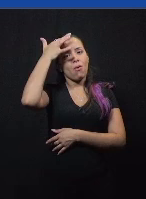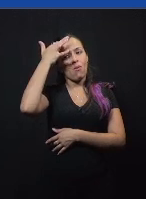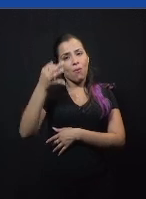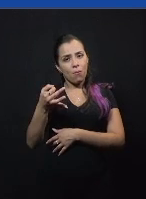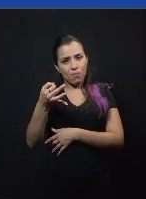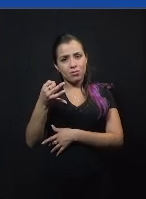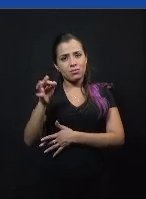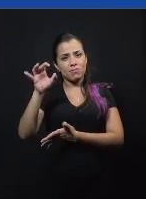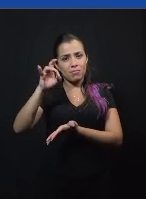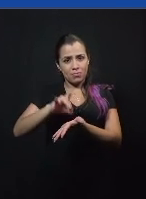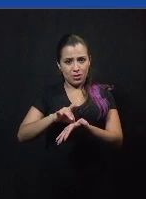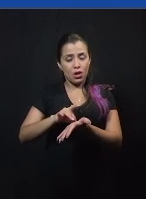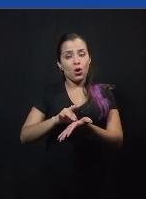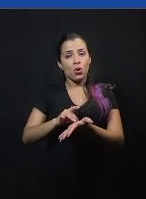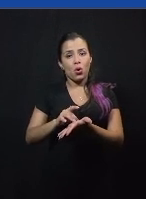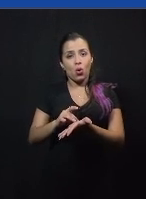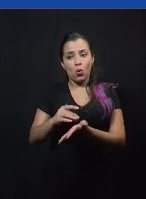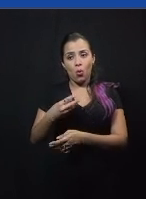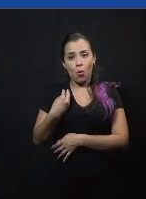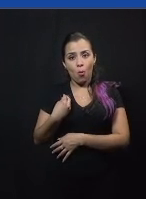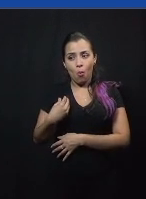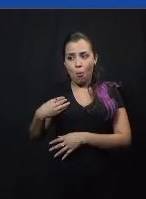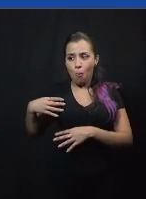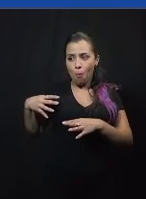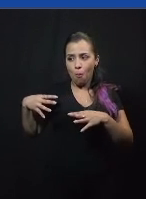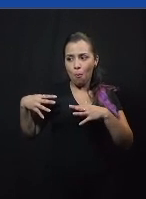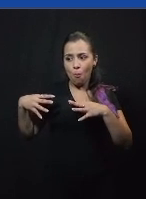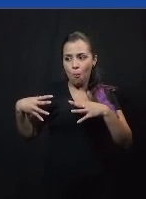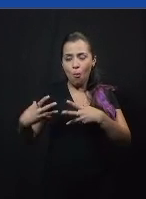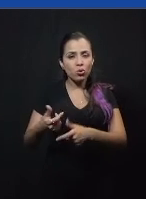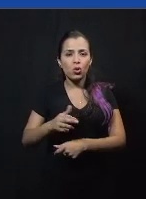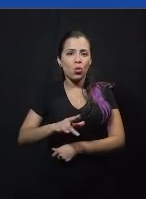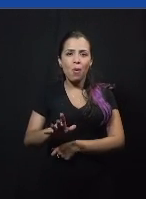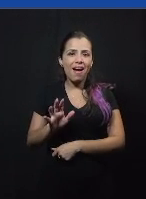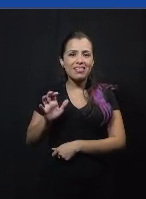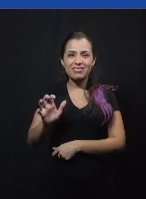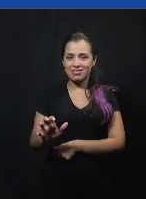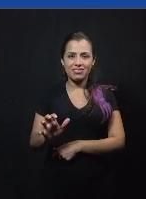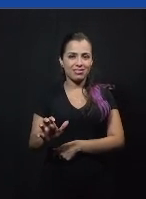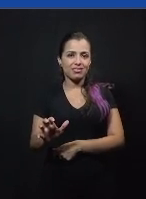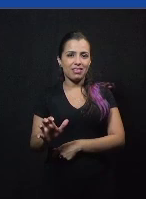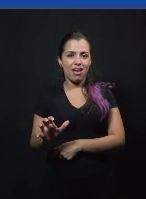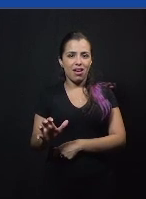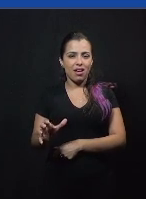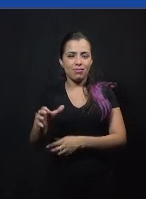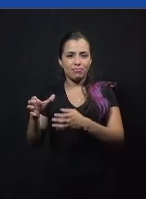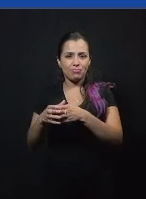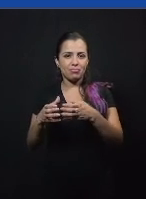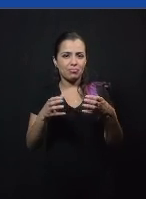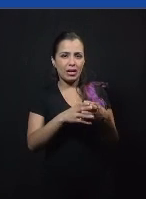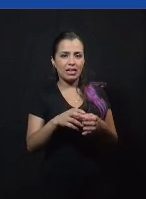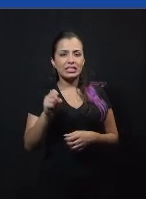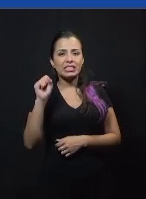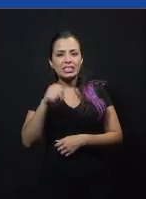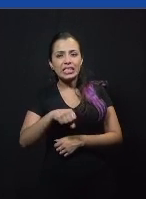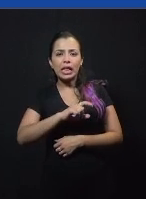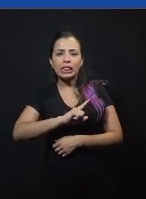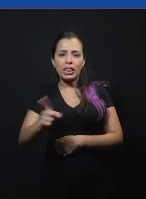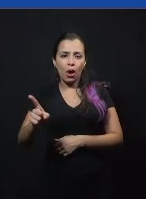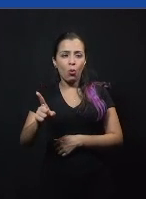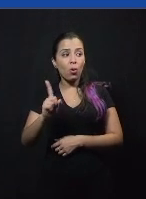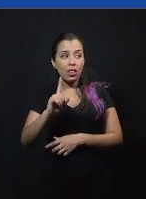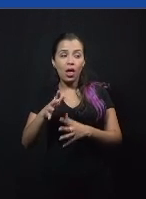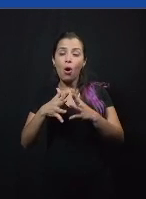o mundo não é esse sim ou não essa dualidade mas é algo muito mais complexo tem